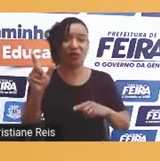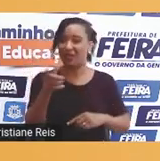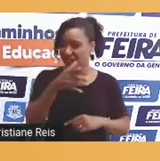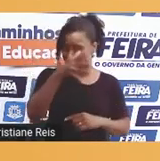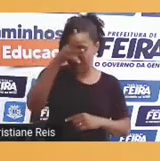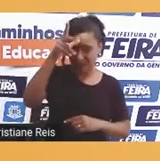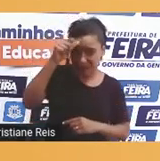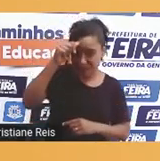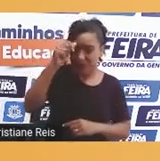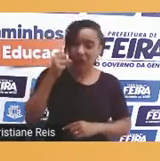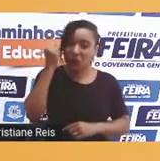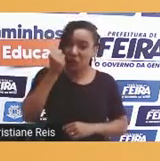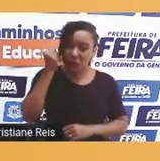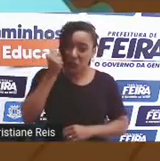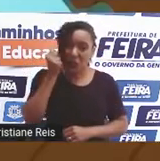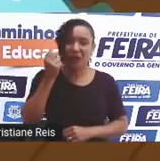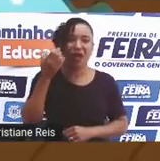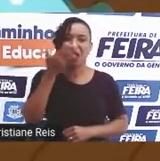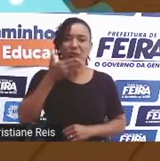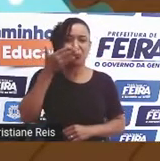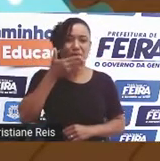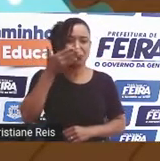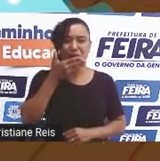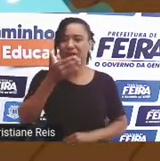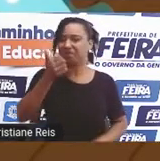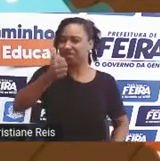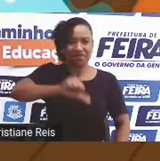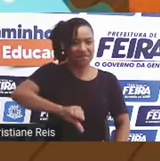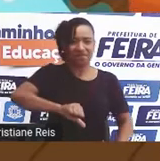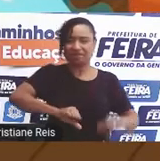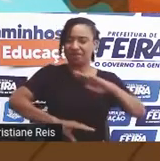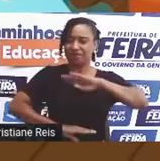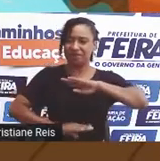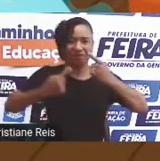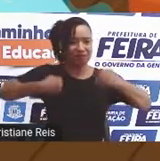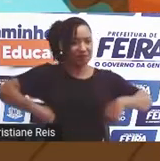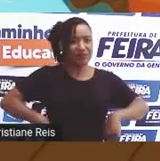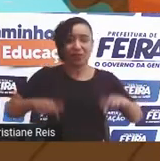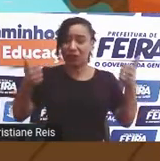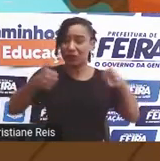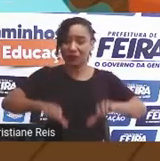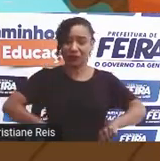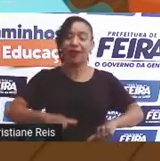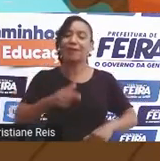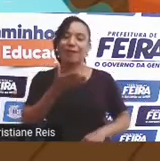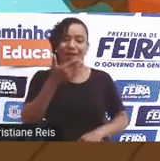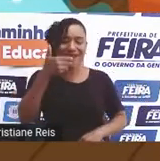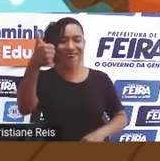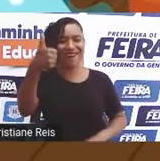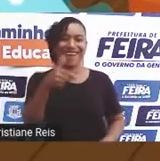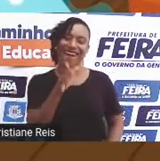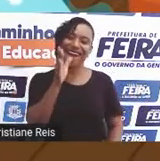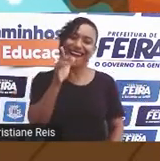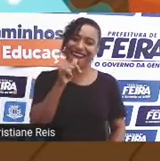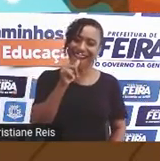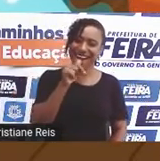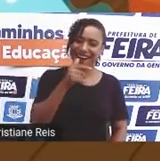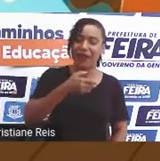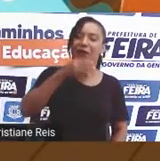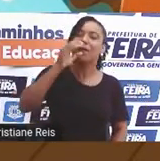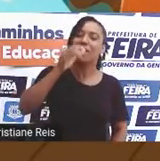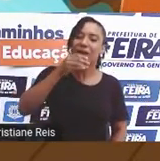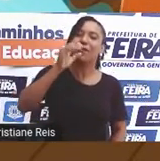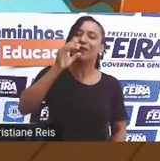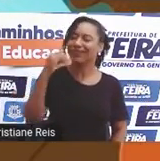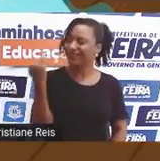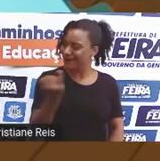calorias que prejudicam o seu corpo. Sempre prefira beber água pura e o seu corpo vai agradecer muito. Quanta coisa